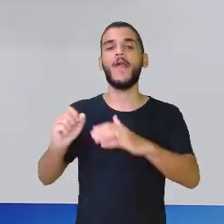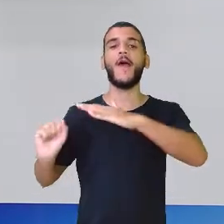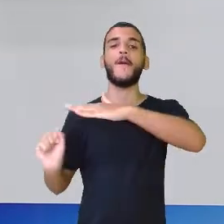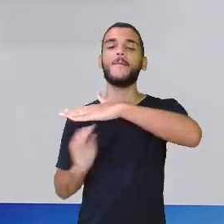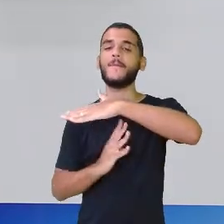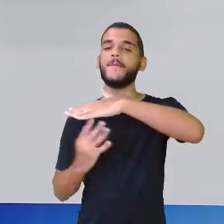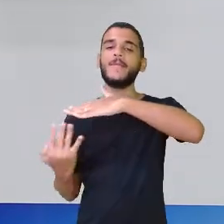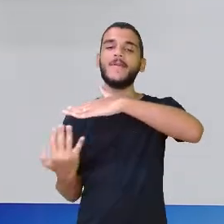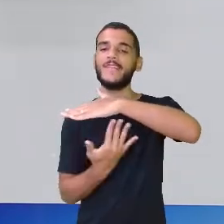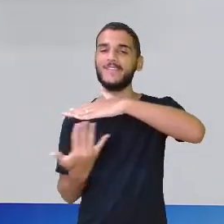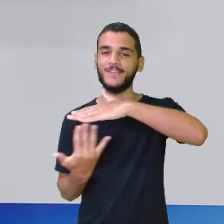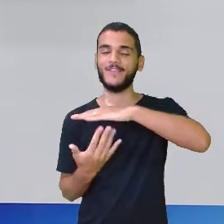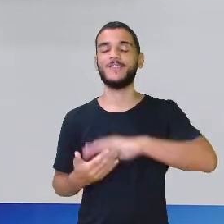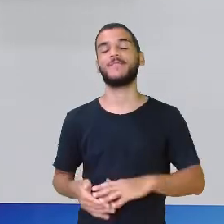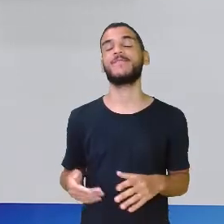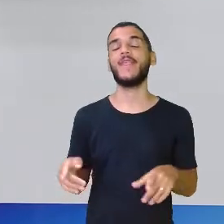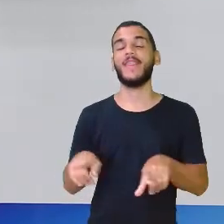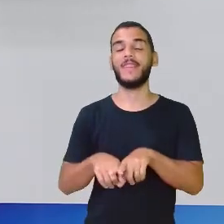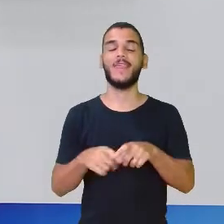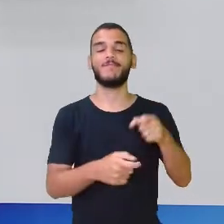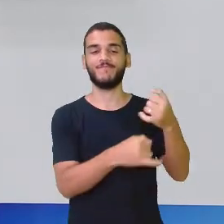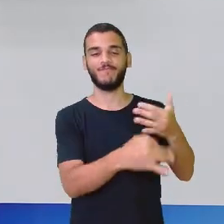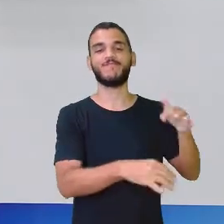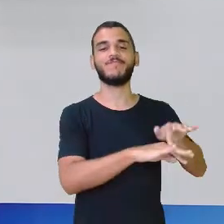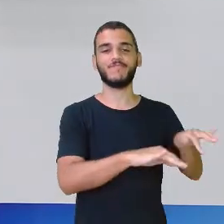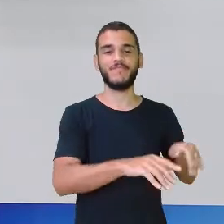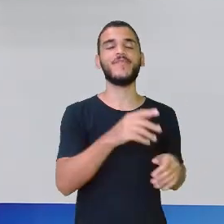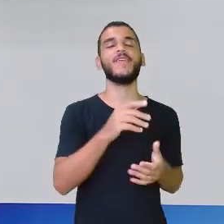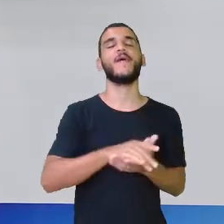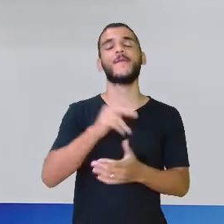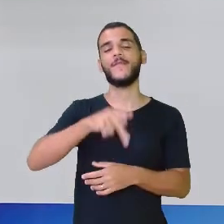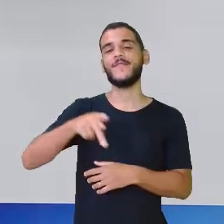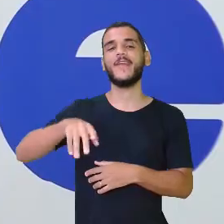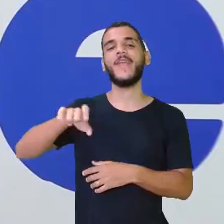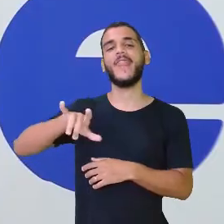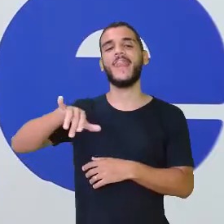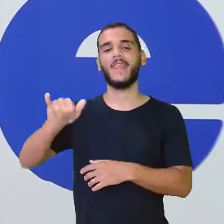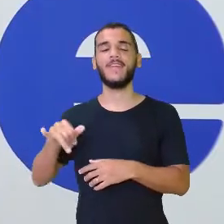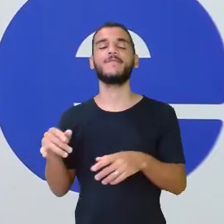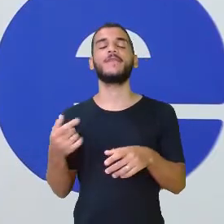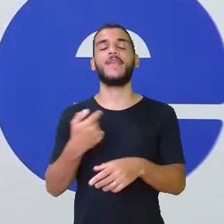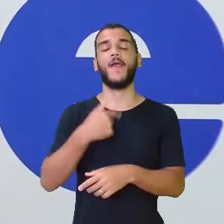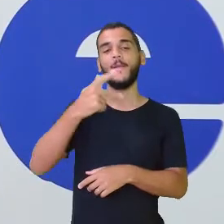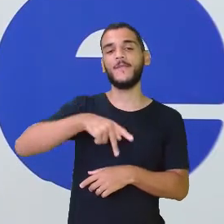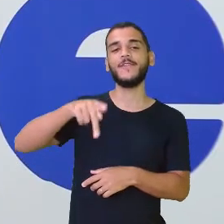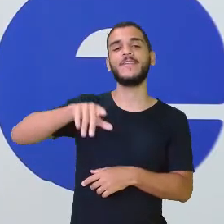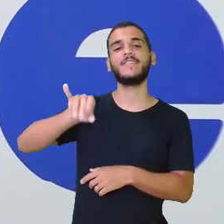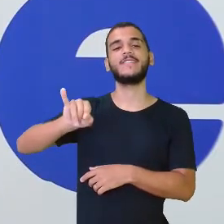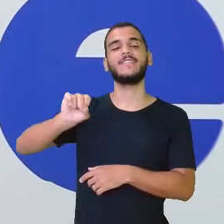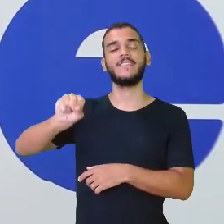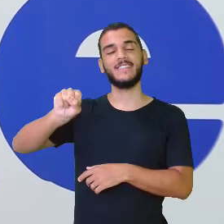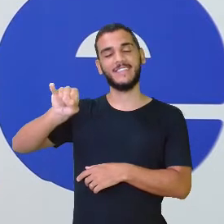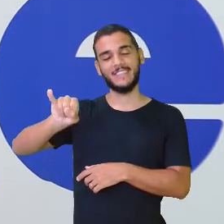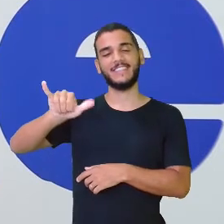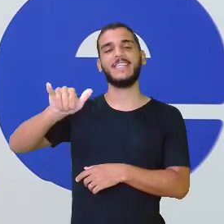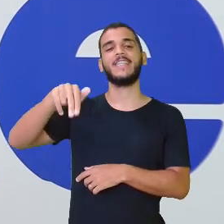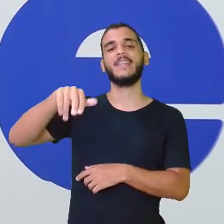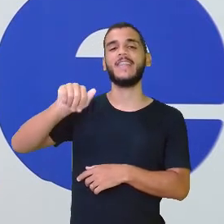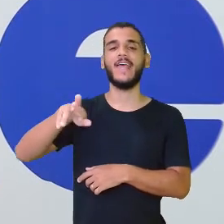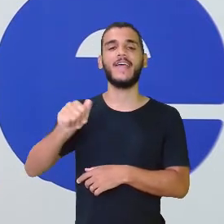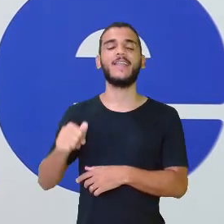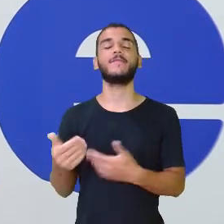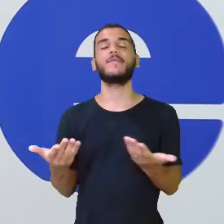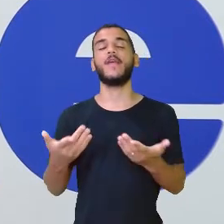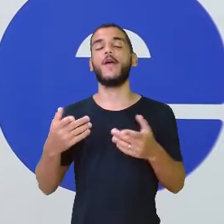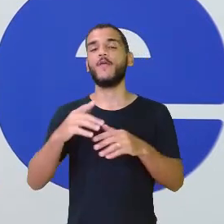Souza. E aqui no nosso chat está a professora Eli. Seja bem-vinda, professora Eli. Obrigada, professora Sinara. E os nossos estudantes já estão